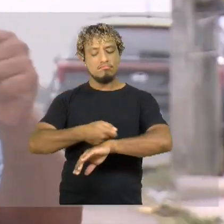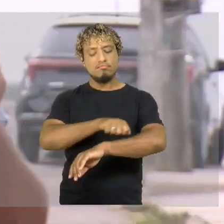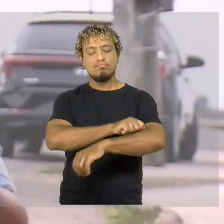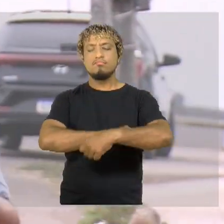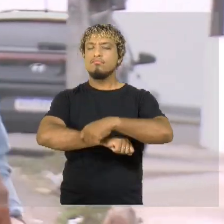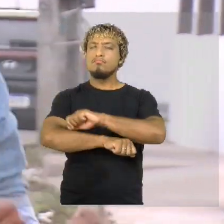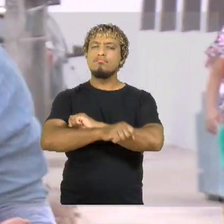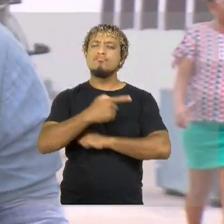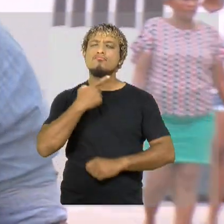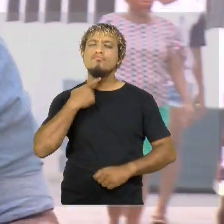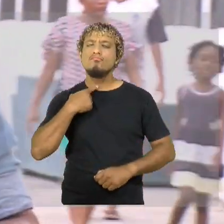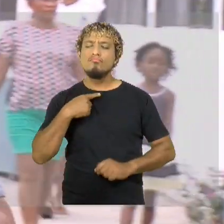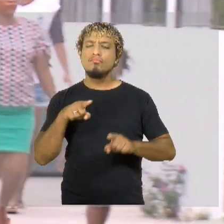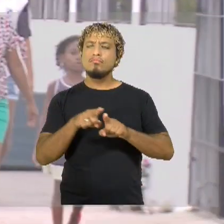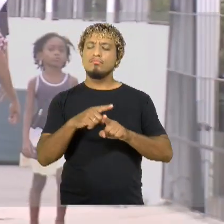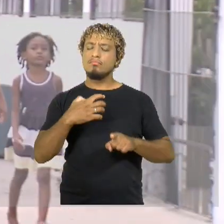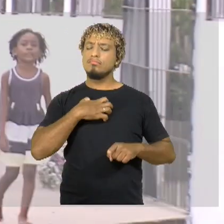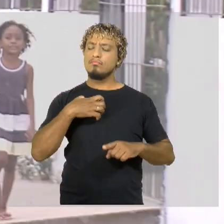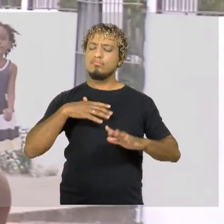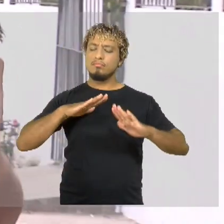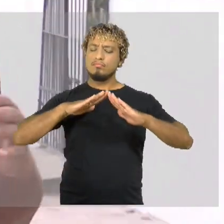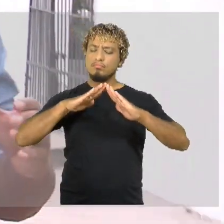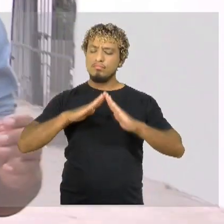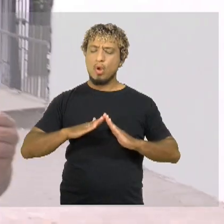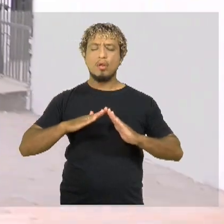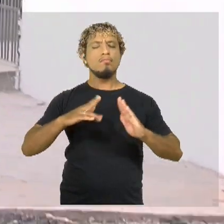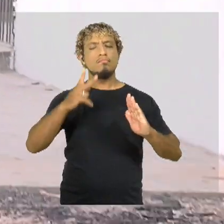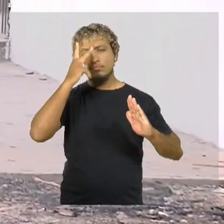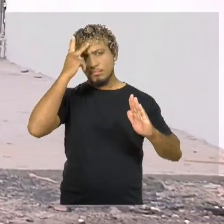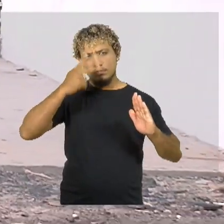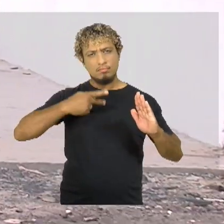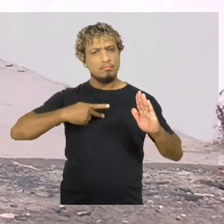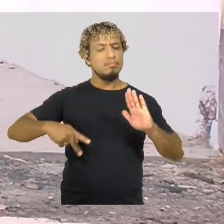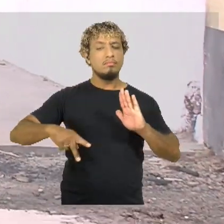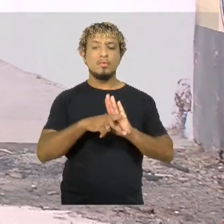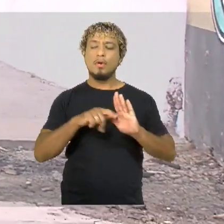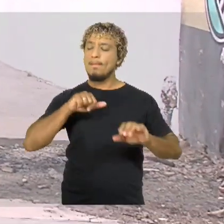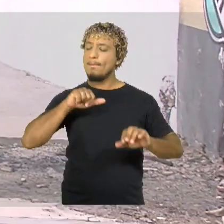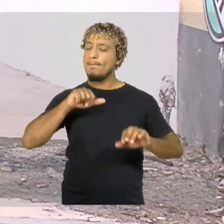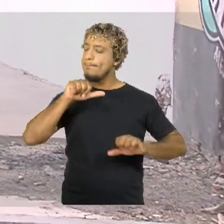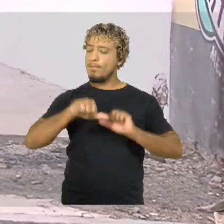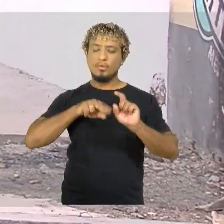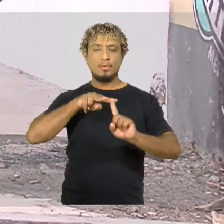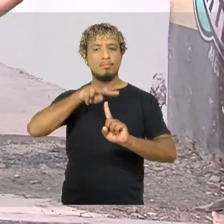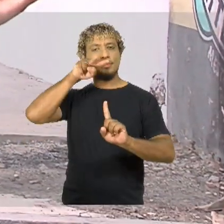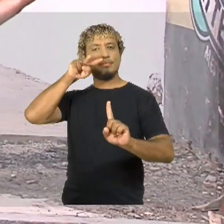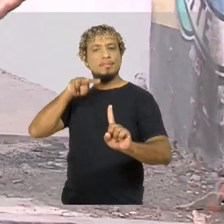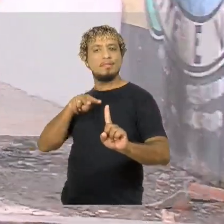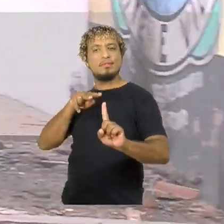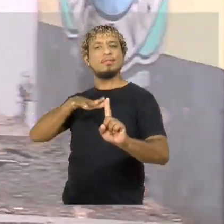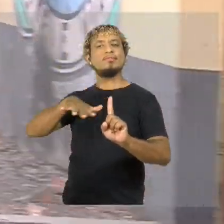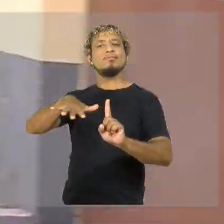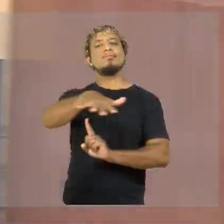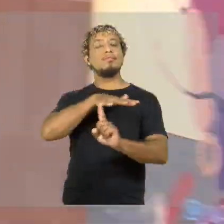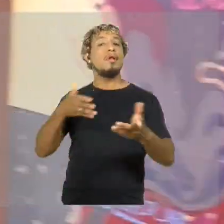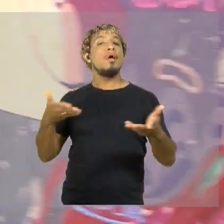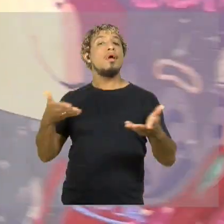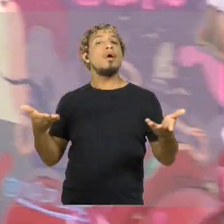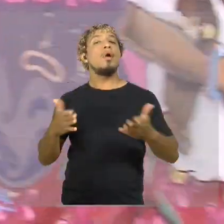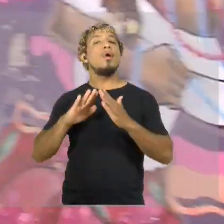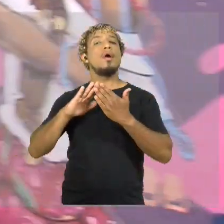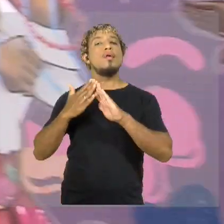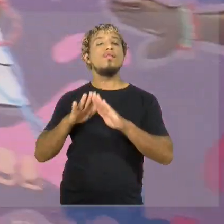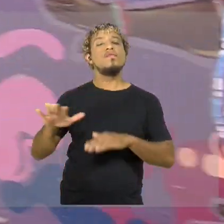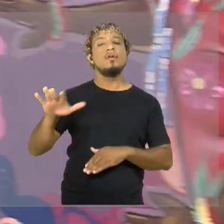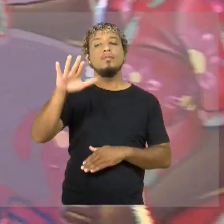pertencimento de quem mora por aqui ajudou a mudar a concepção que se tinha sobre essas comunidades. Hoje, a sua versão